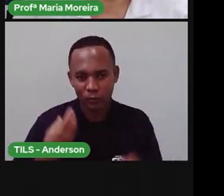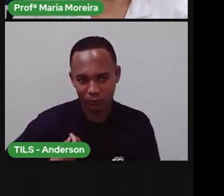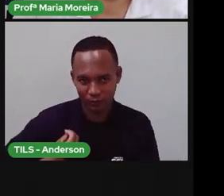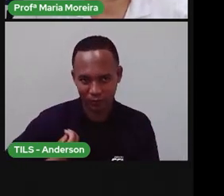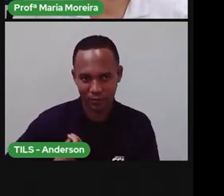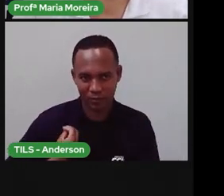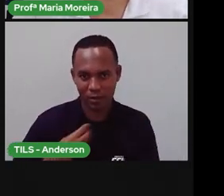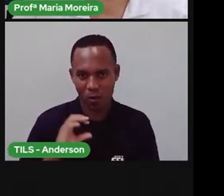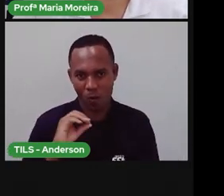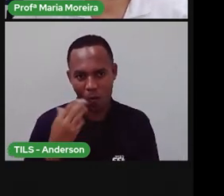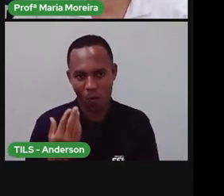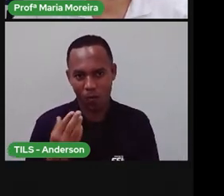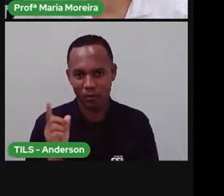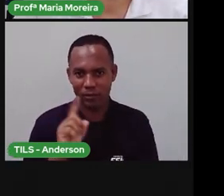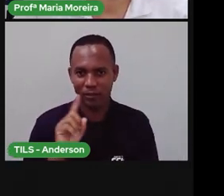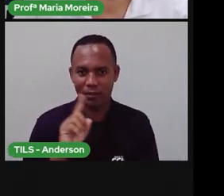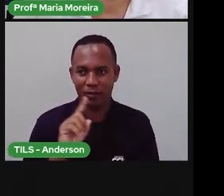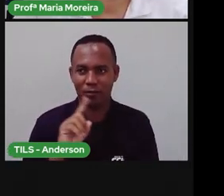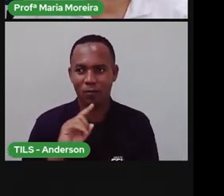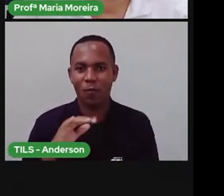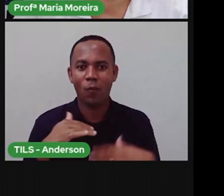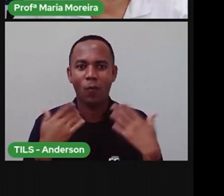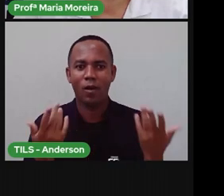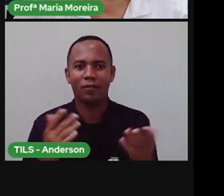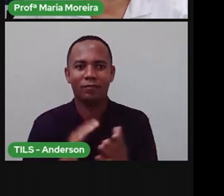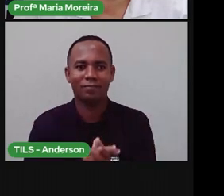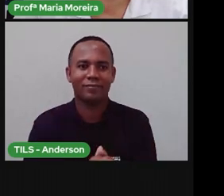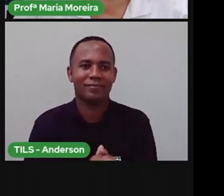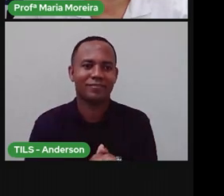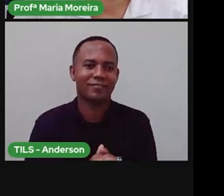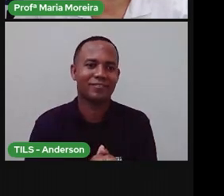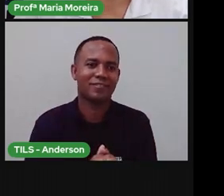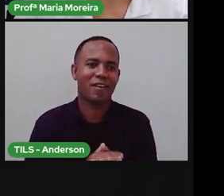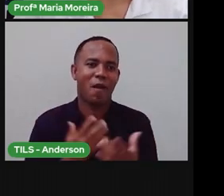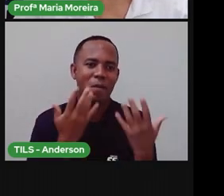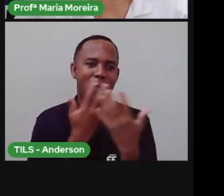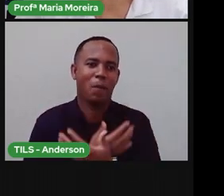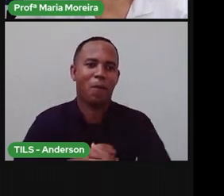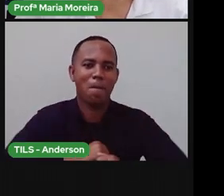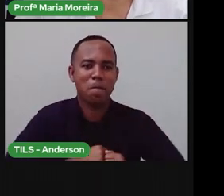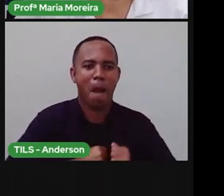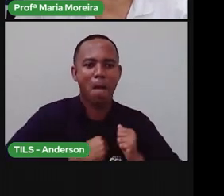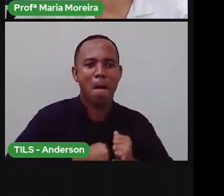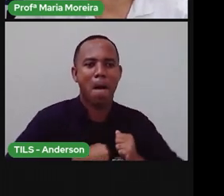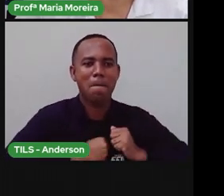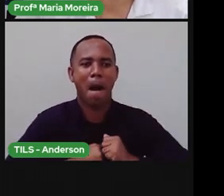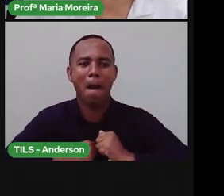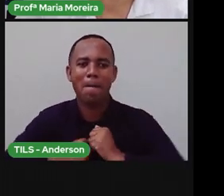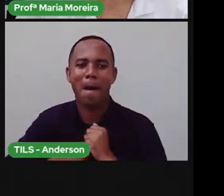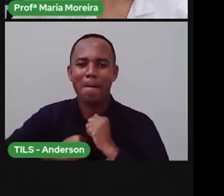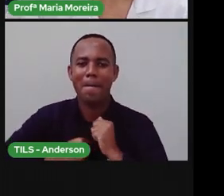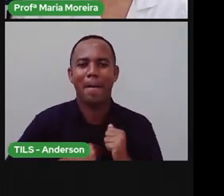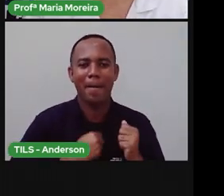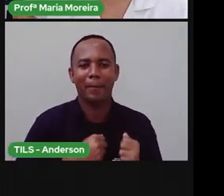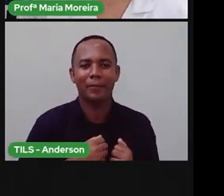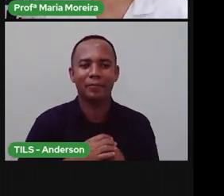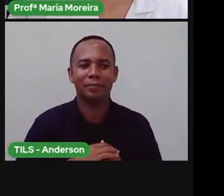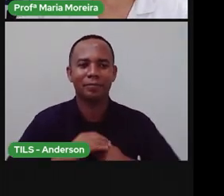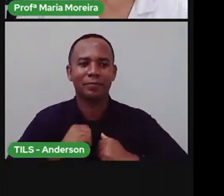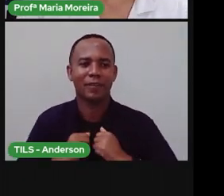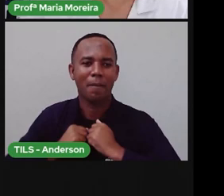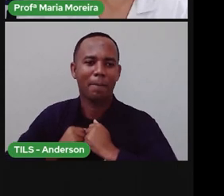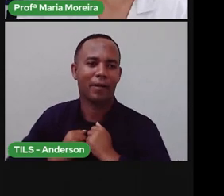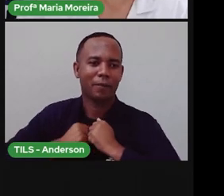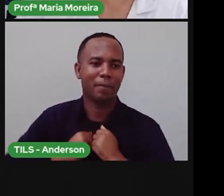vivo? Anderson, tire isso da sua mente. Nunca mais eu vou dançar essa música do pato aqui, tá? Por favor, apaga isso, né? Pega o